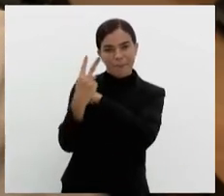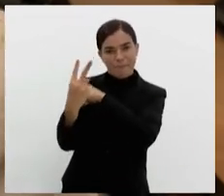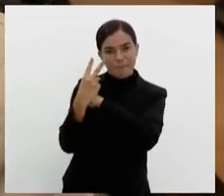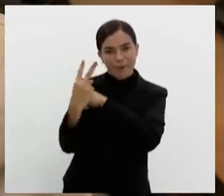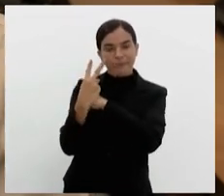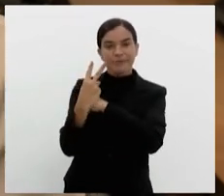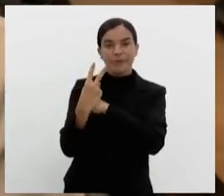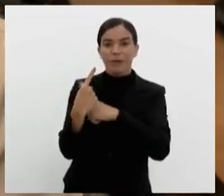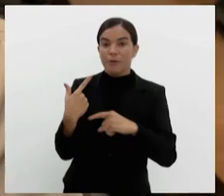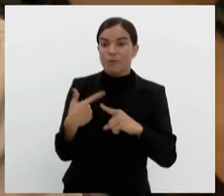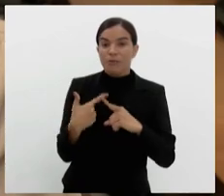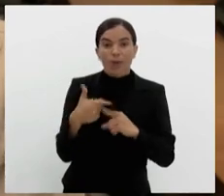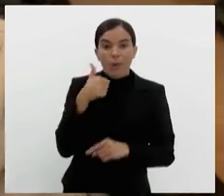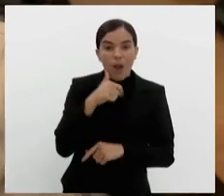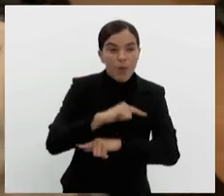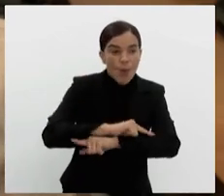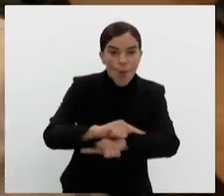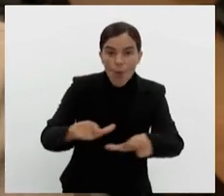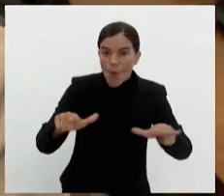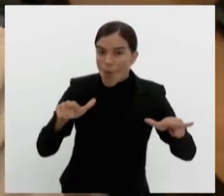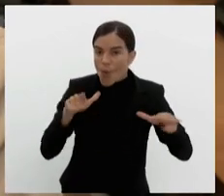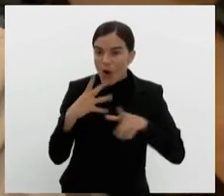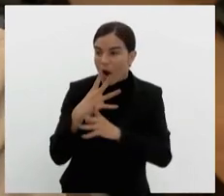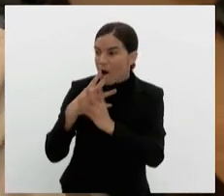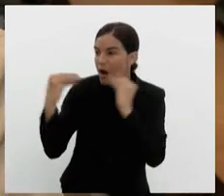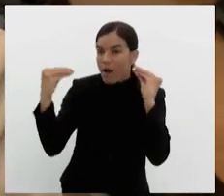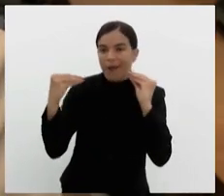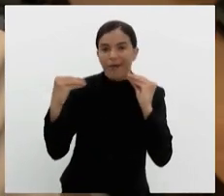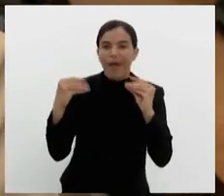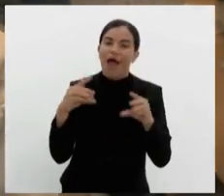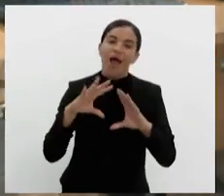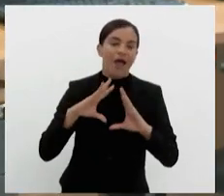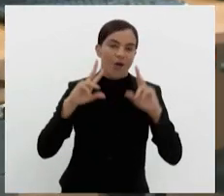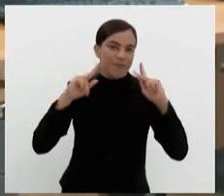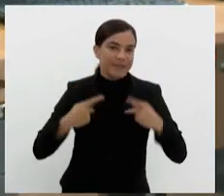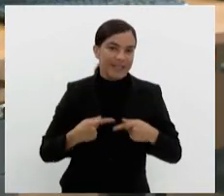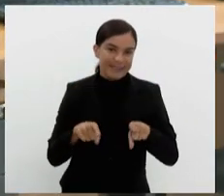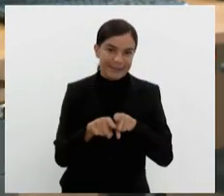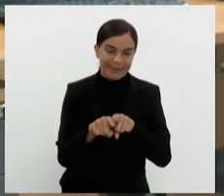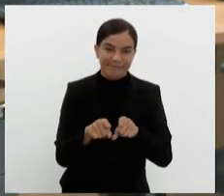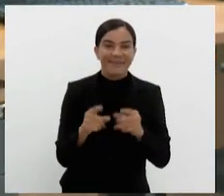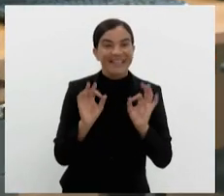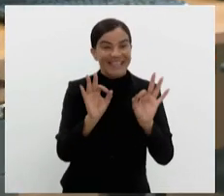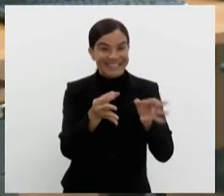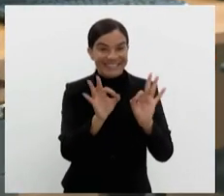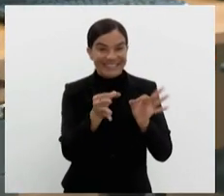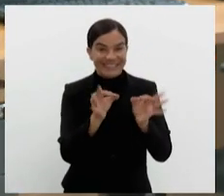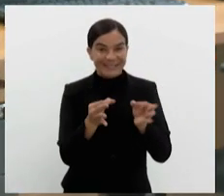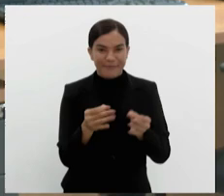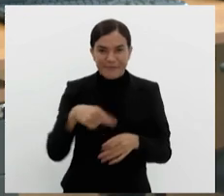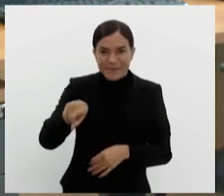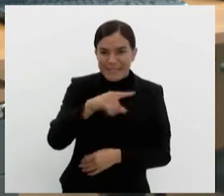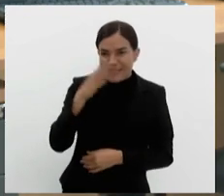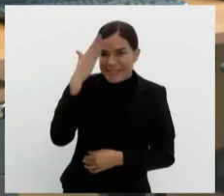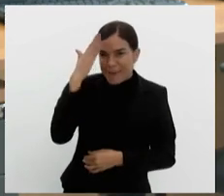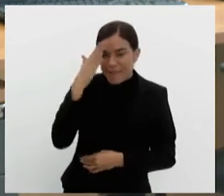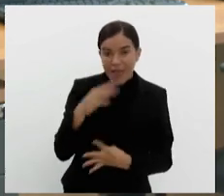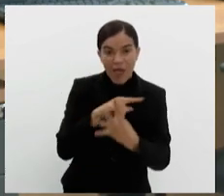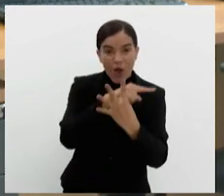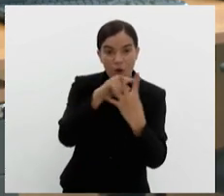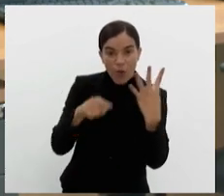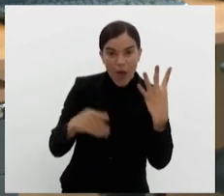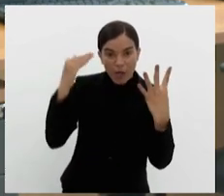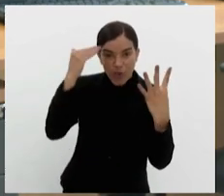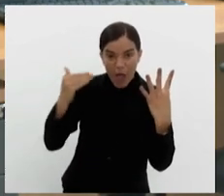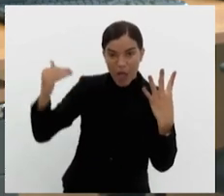porque se a mulher deixar de existir, deixará de existir a humanidade. É isso aí. Você sabia que um a cada